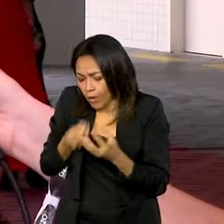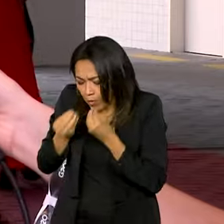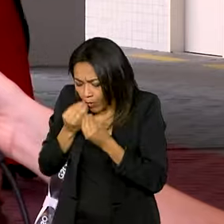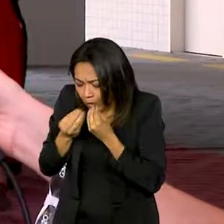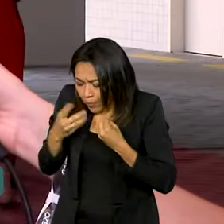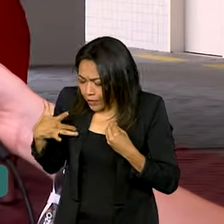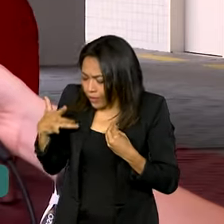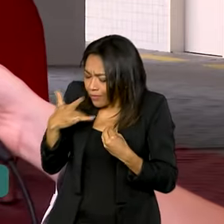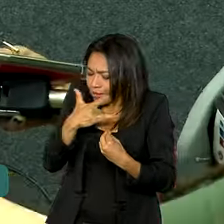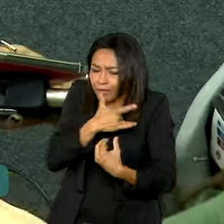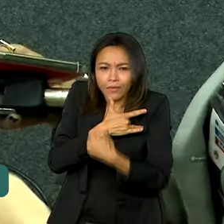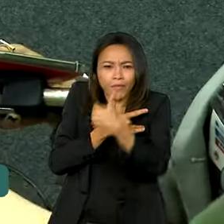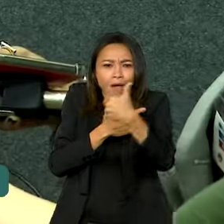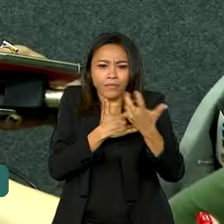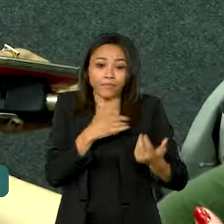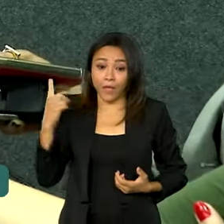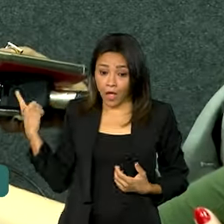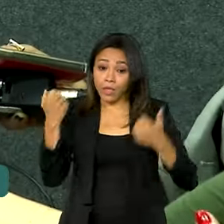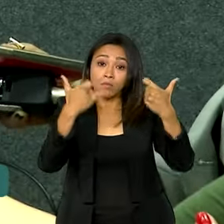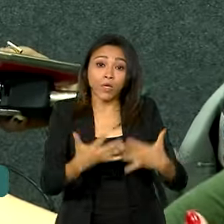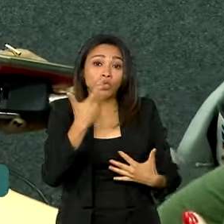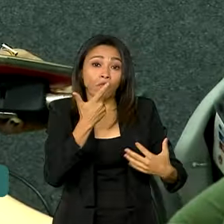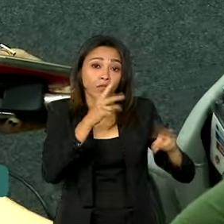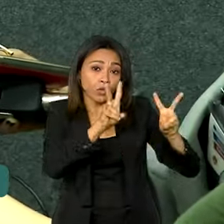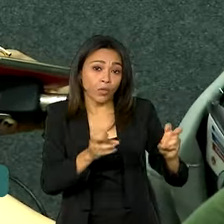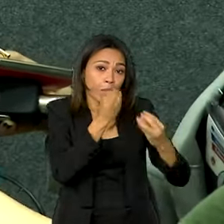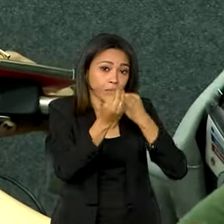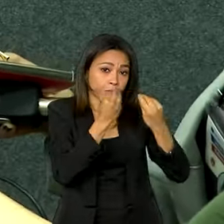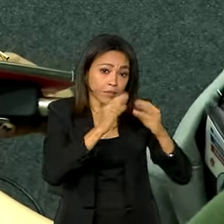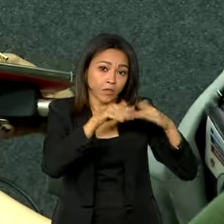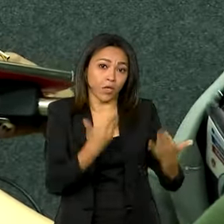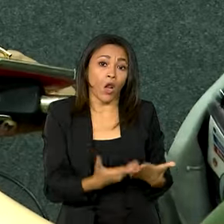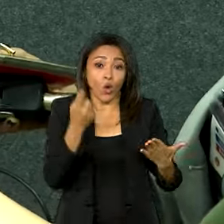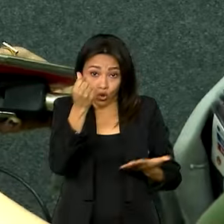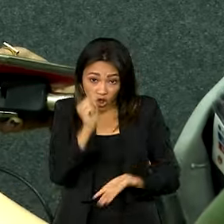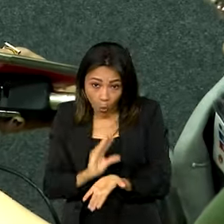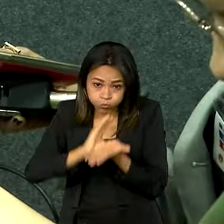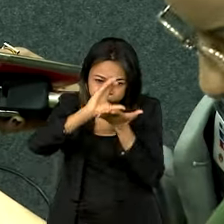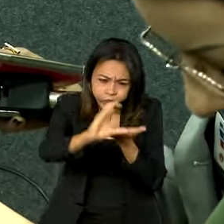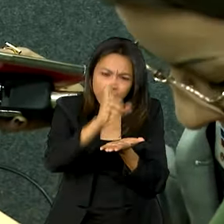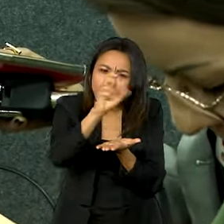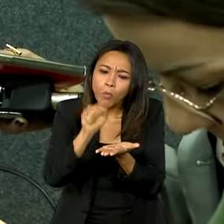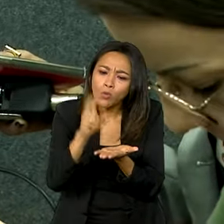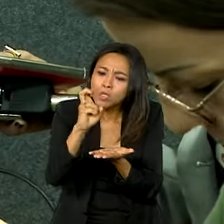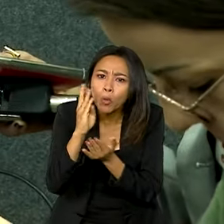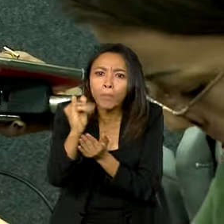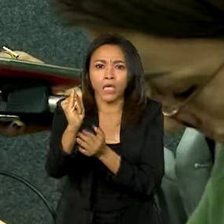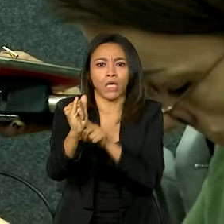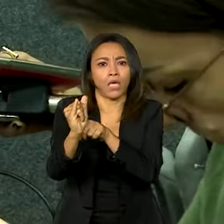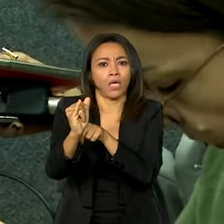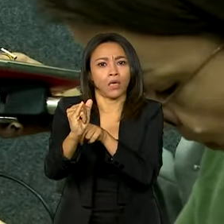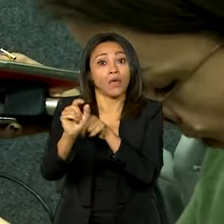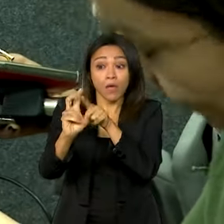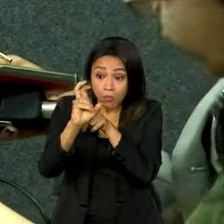saudável, de ter uma saúde, né? A alimentação escolar, hoje, com o volume que a gente destina, são 5,5 bi. Um bi e meio vai